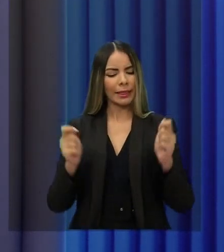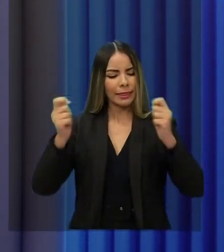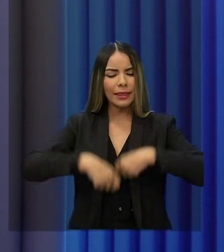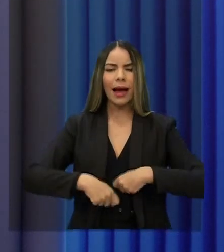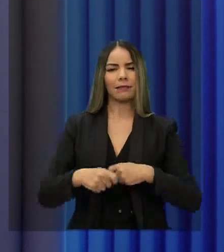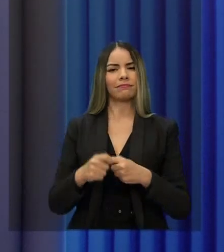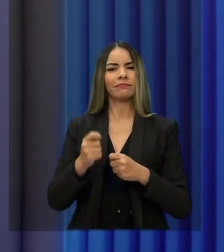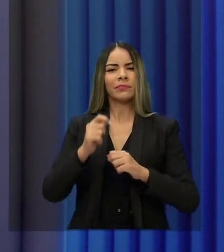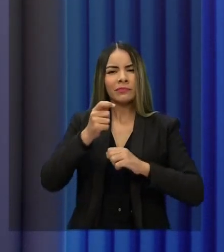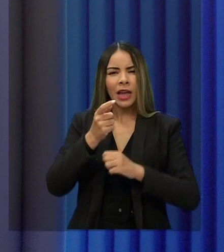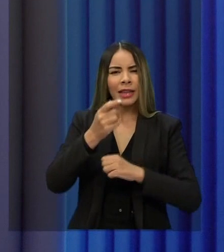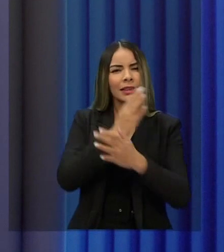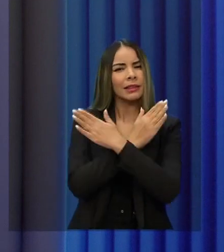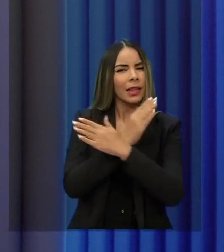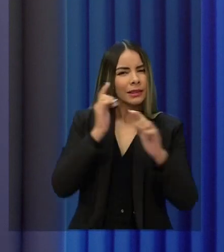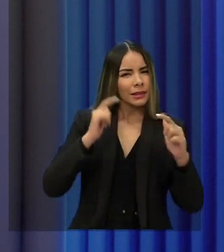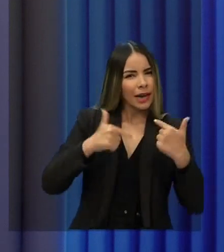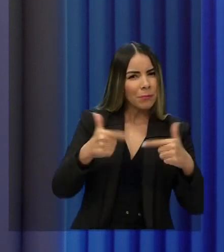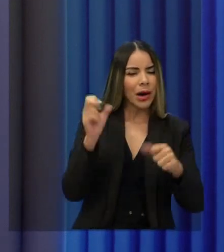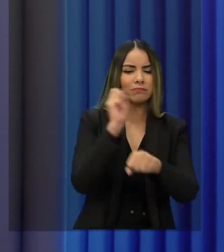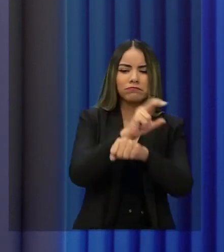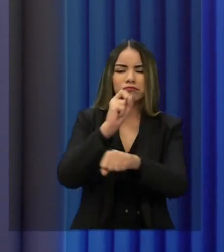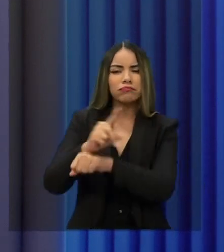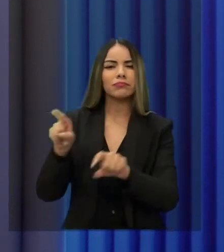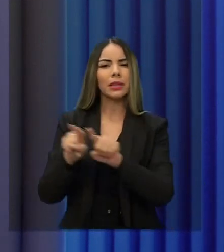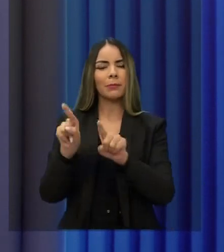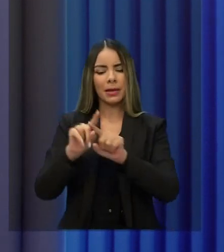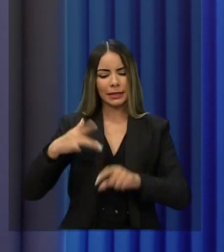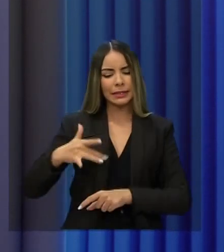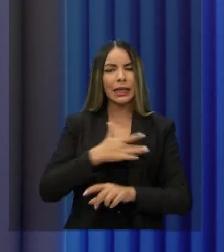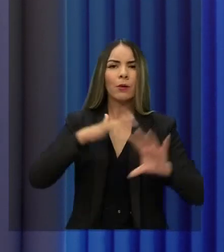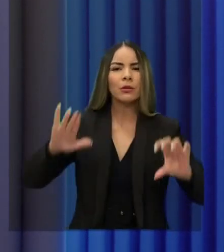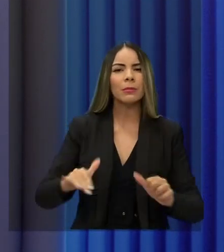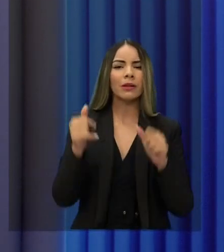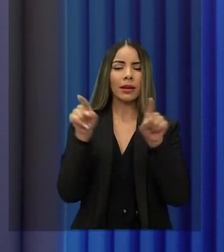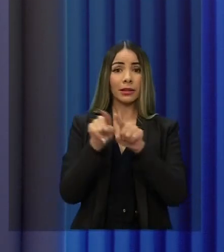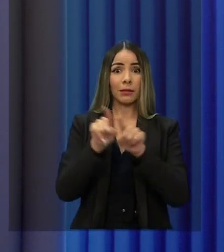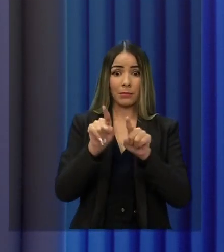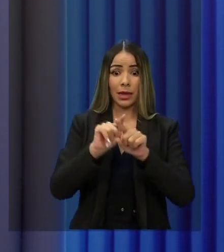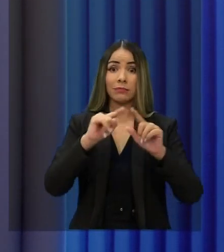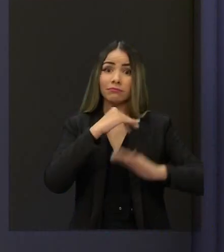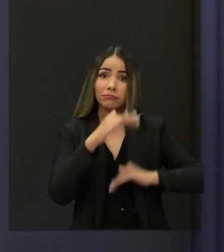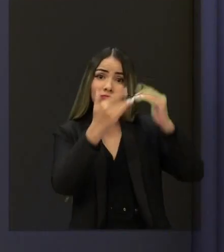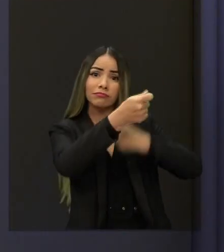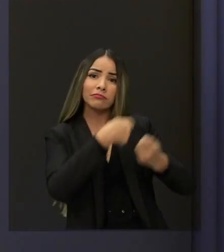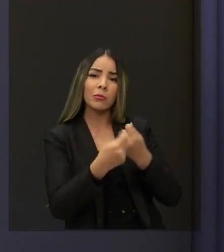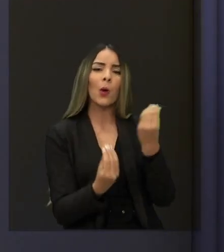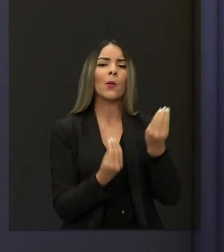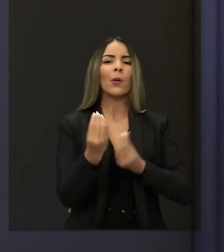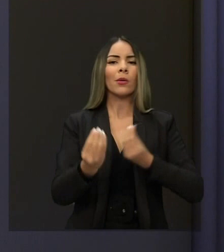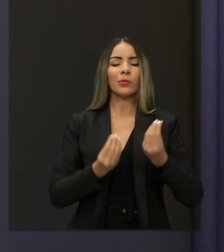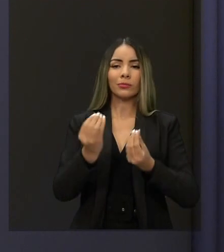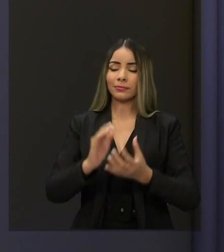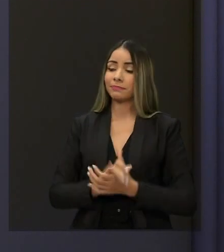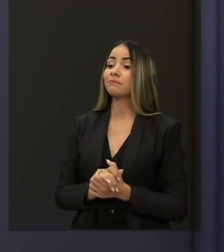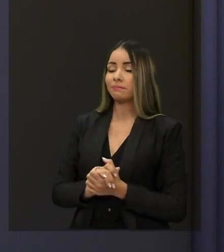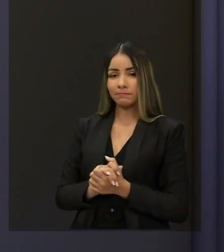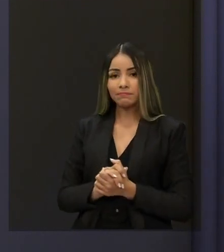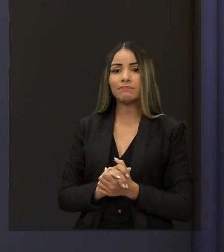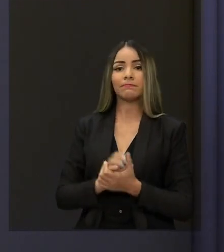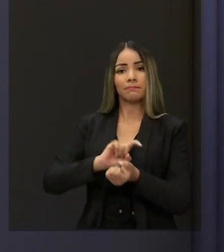gerar emprego e renda para quem quer trabalhar, melhorar a saúde, o desenvolvimento econômico do Estado do Ceará. Povo do Ceará,